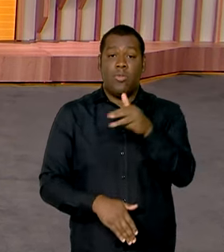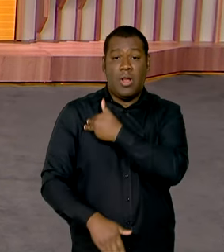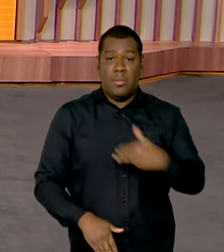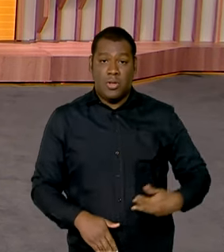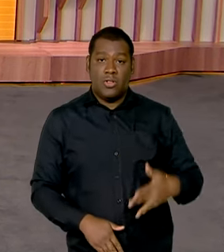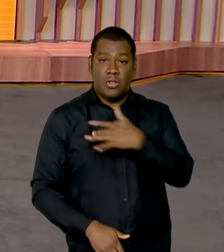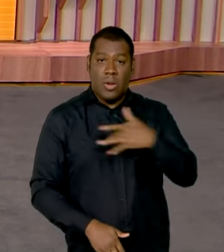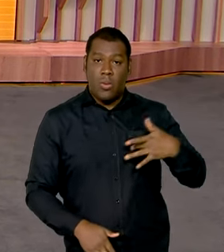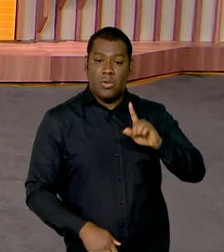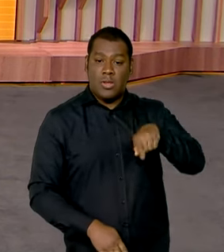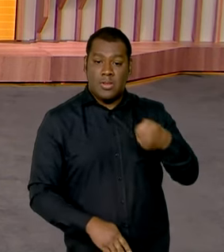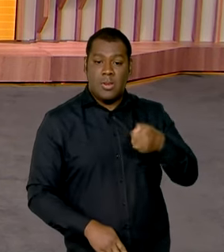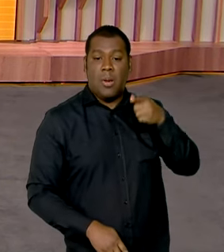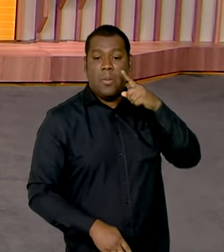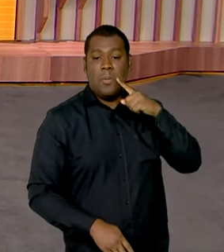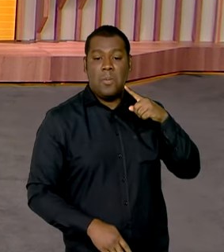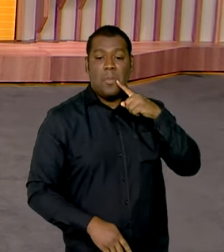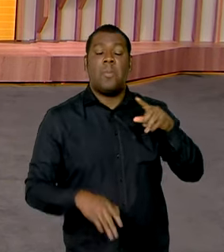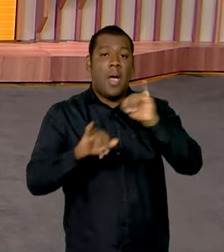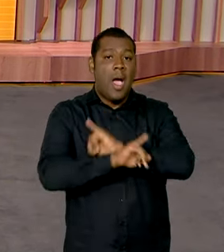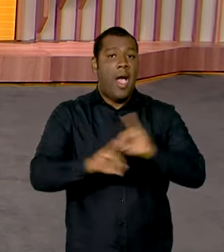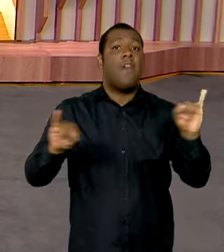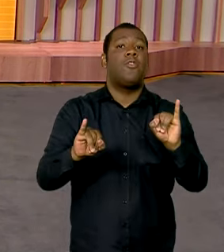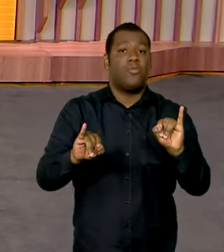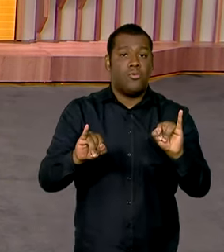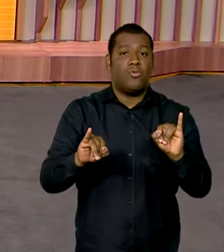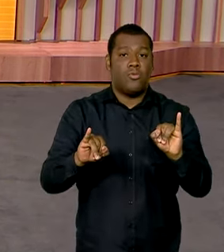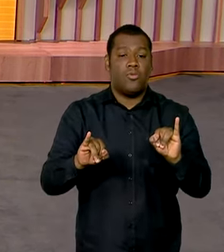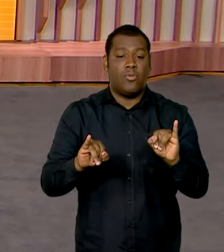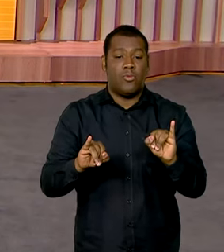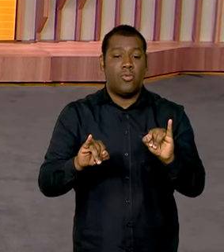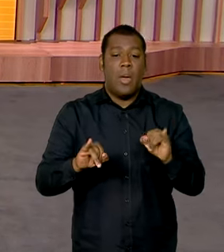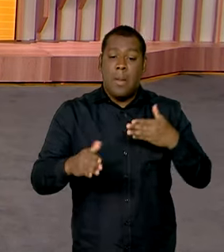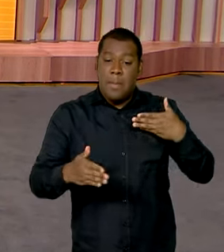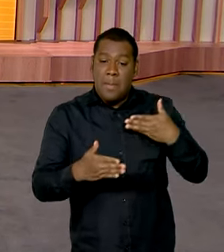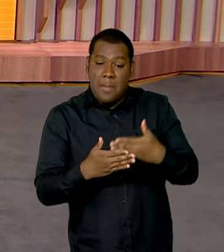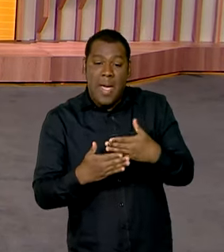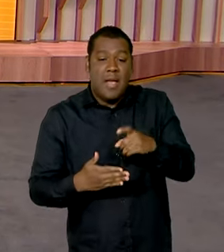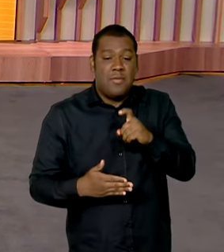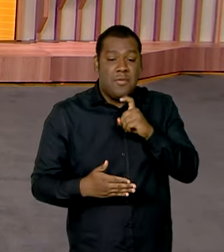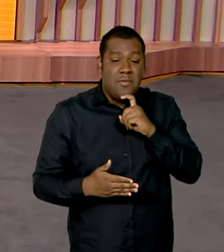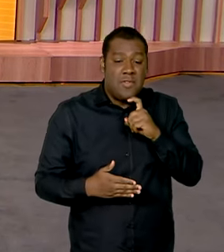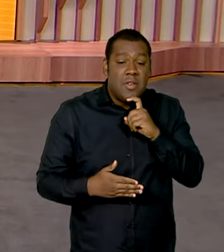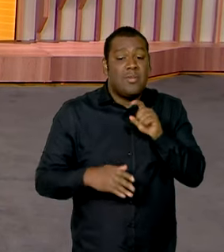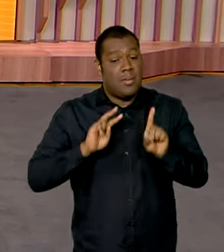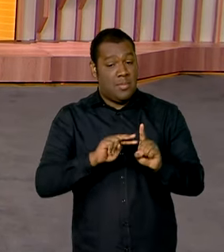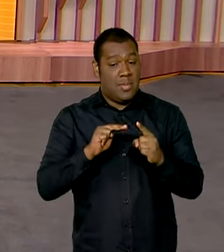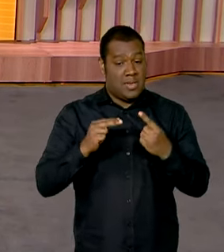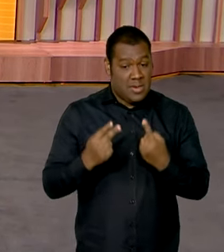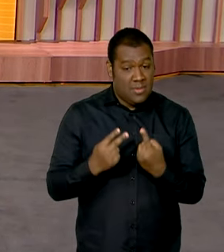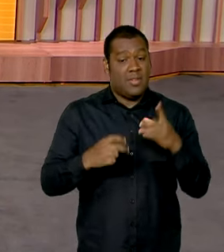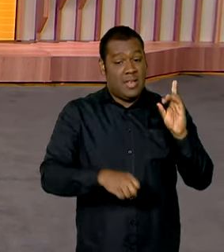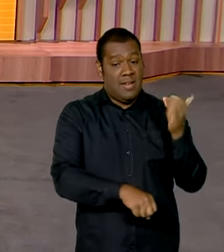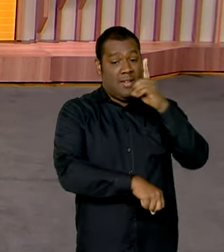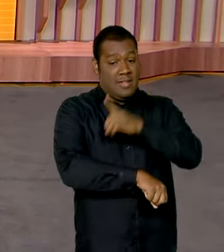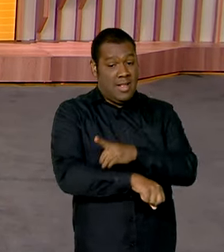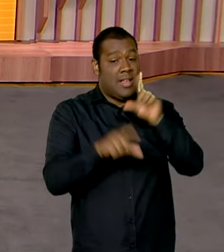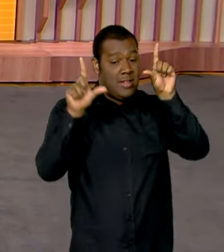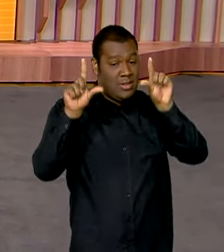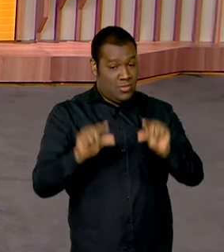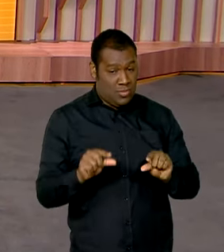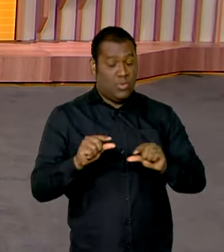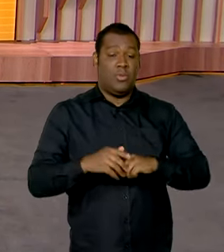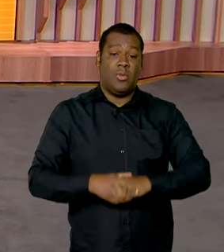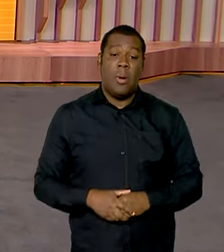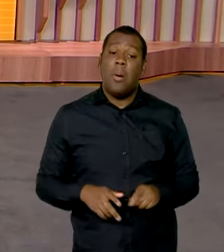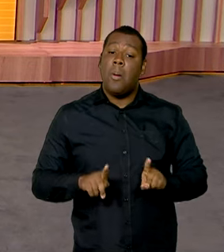Saúde, Inísia Trindade, comentou que com a chegada do inverno, a tendência é de diminuição do número de casos de dengue. Mas olha,